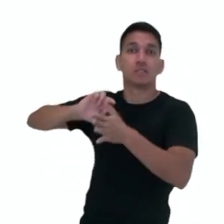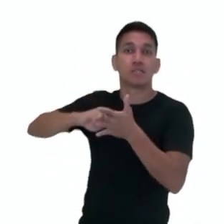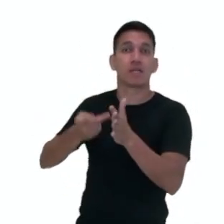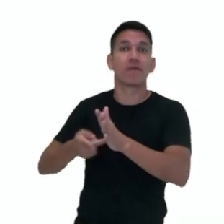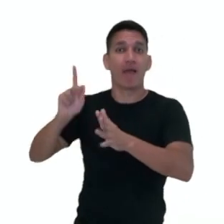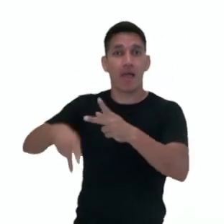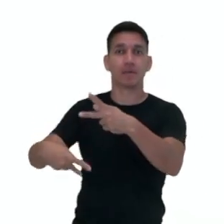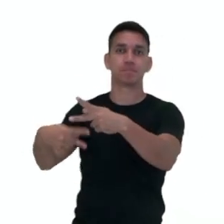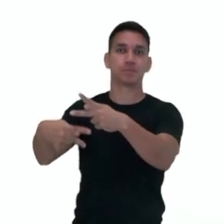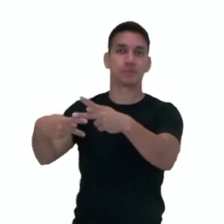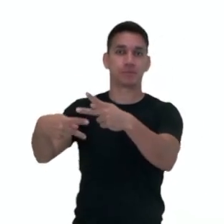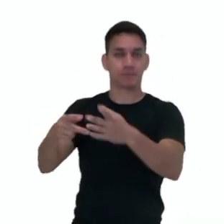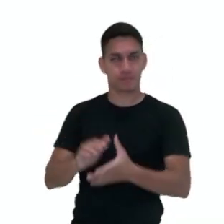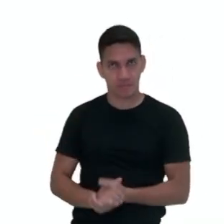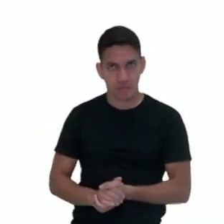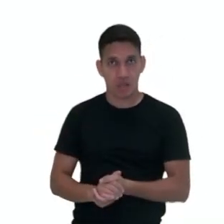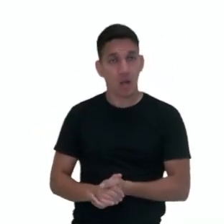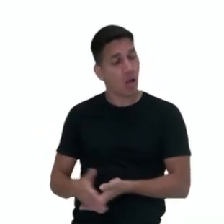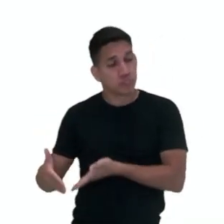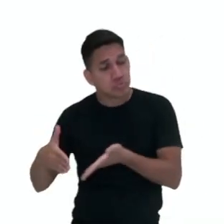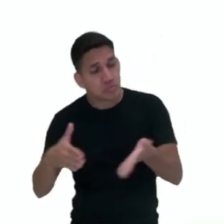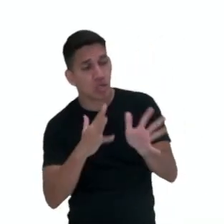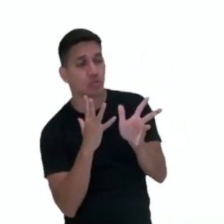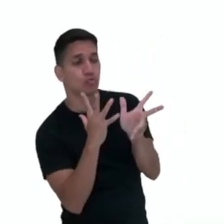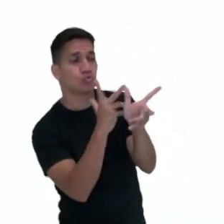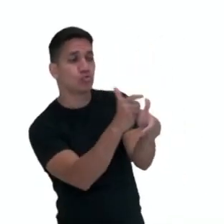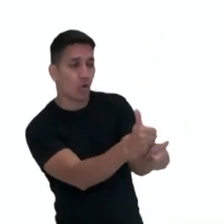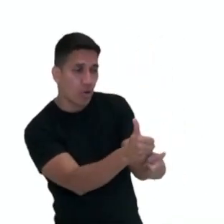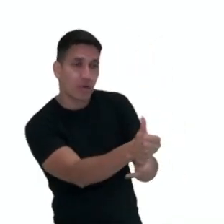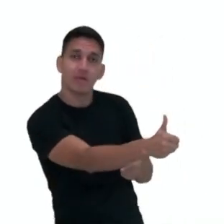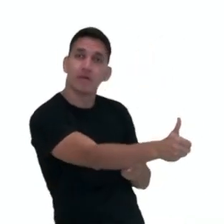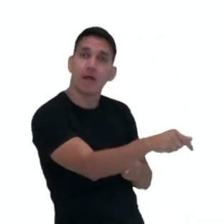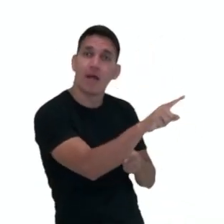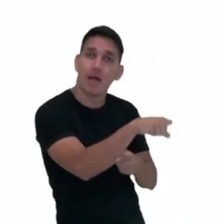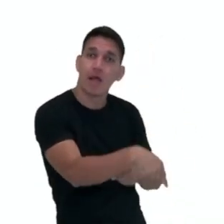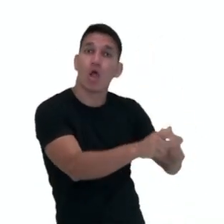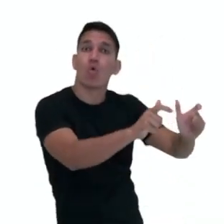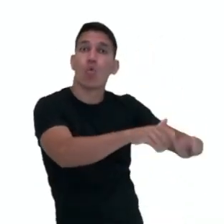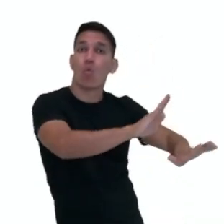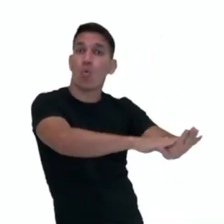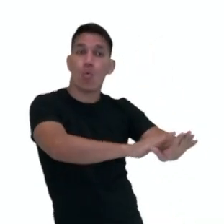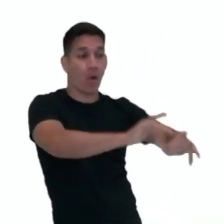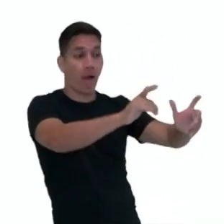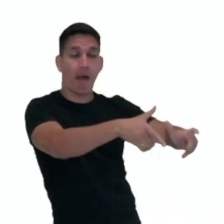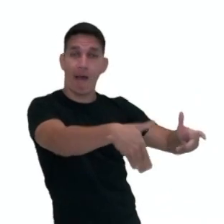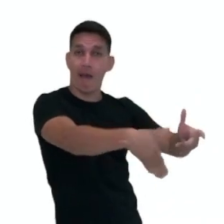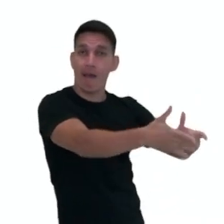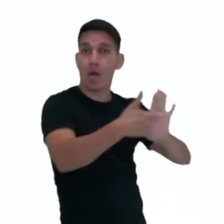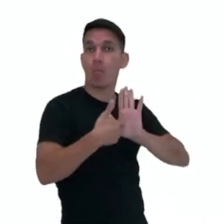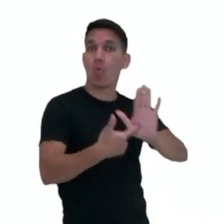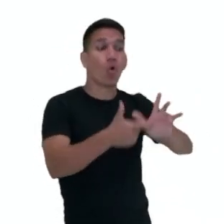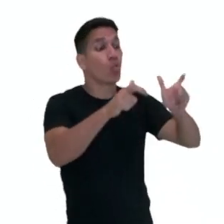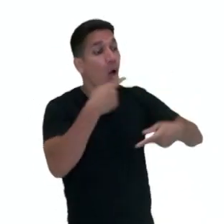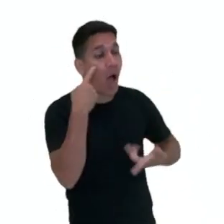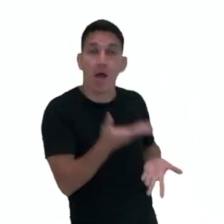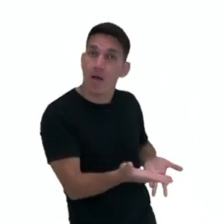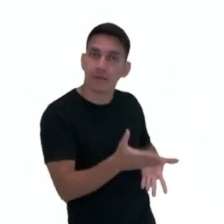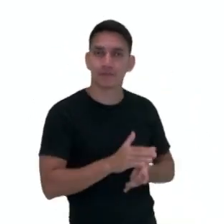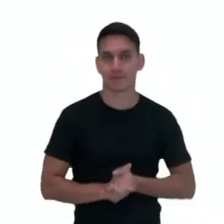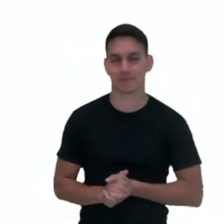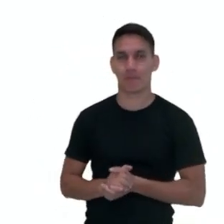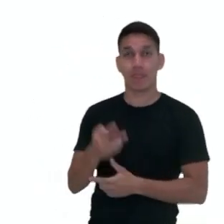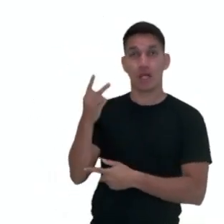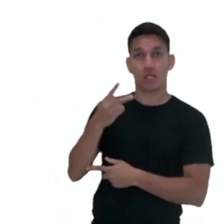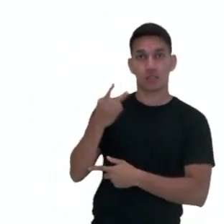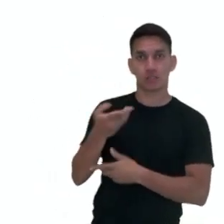preposição. Passaram por aqui indica lugar, né? É uma preposição que está ilustrando uma localização. E no